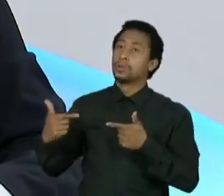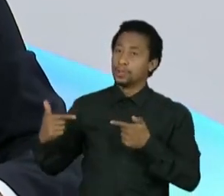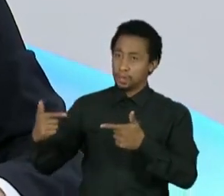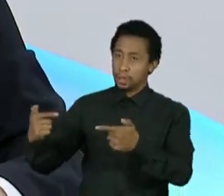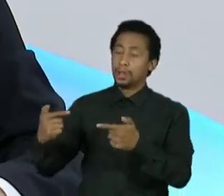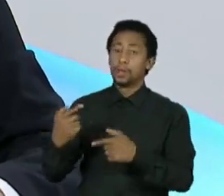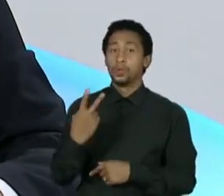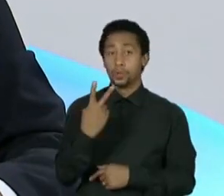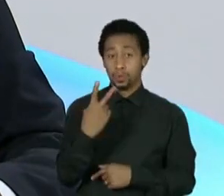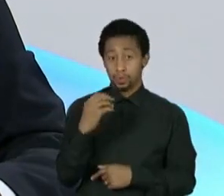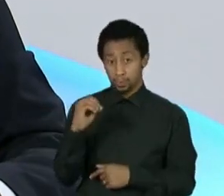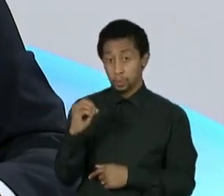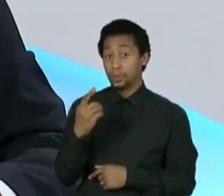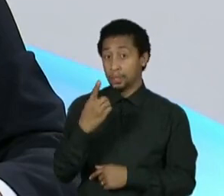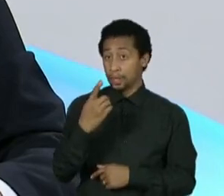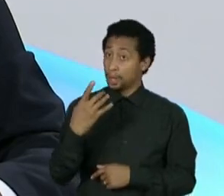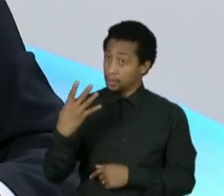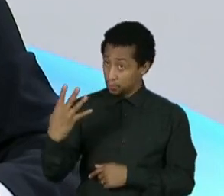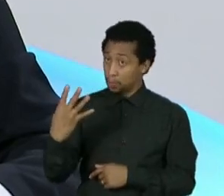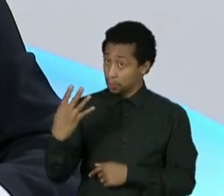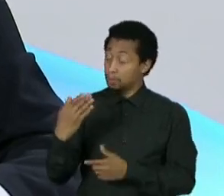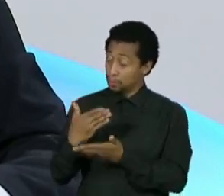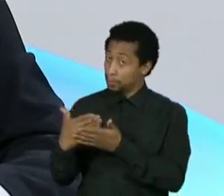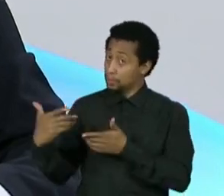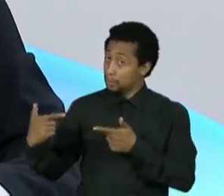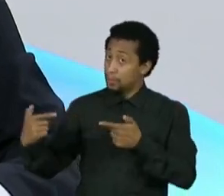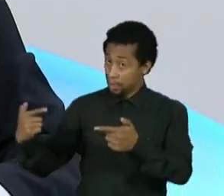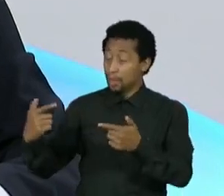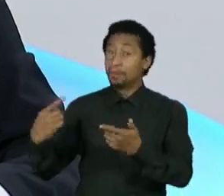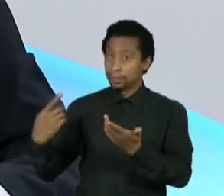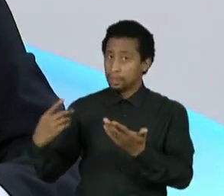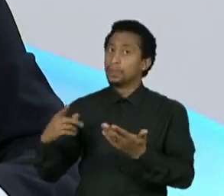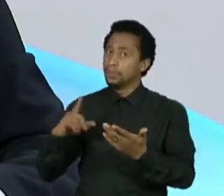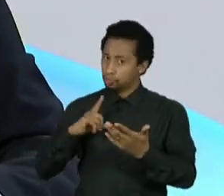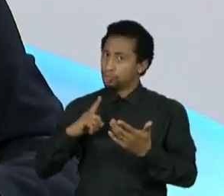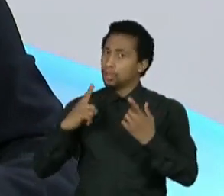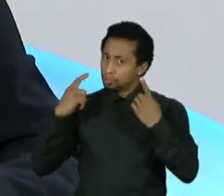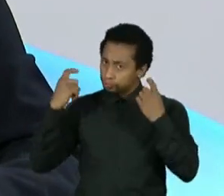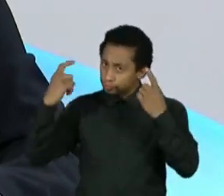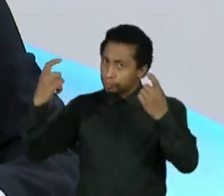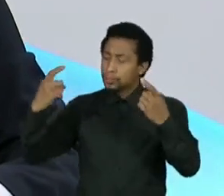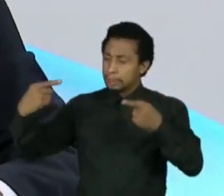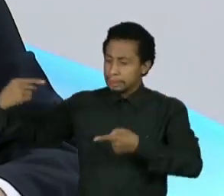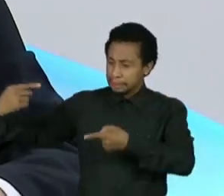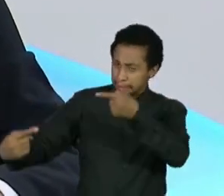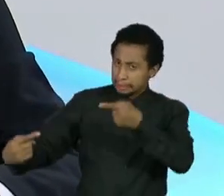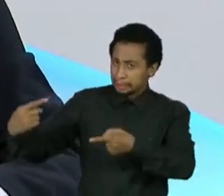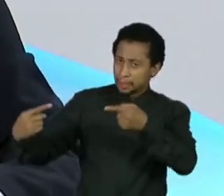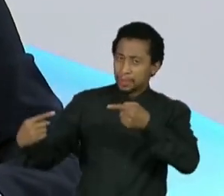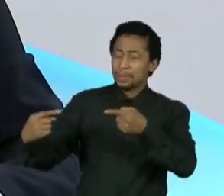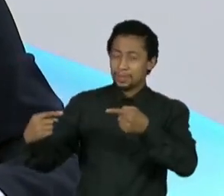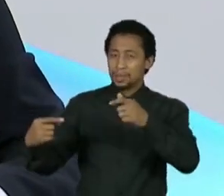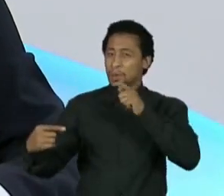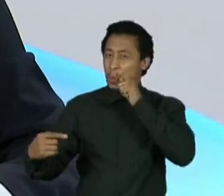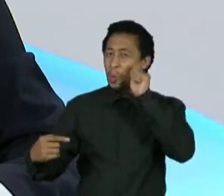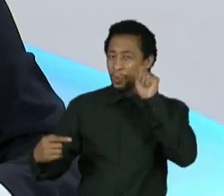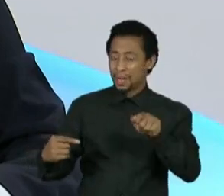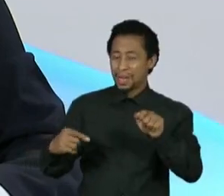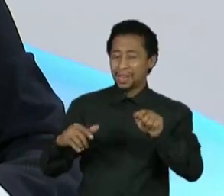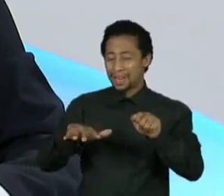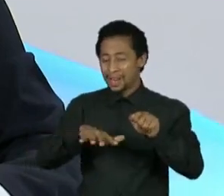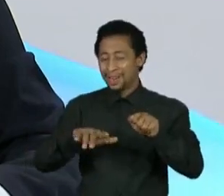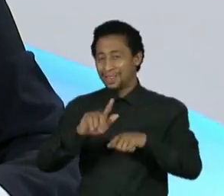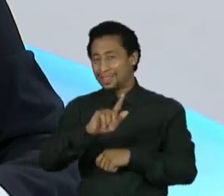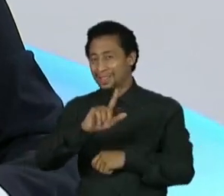Crimeia e depois com agressão nas regiões do leste da Ucrânia, de Lugansk e